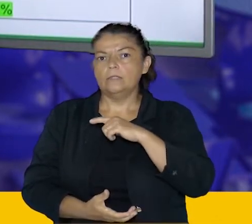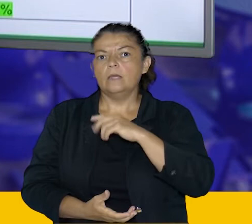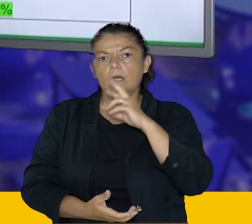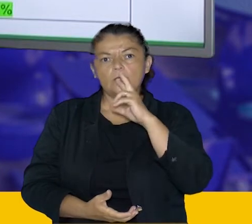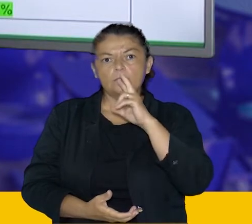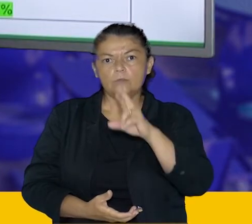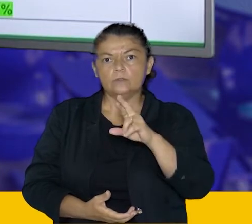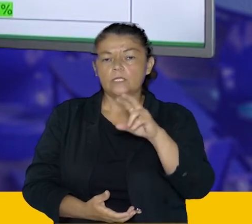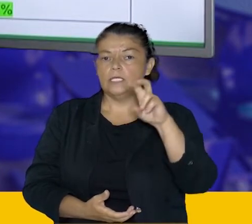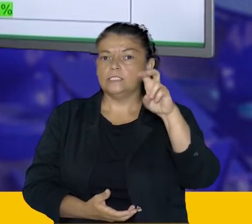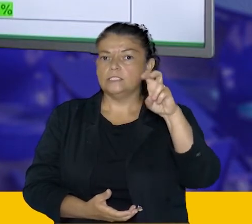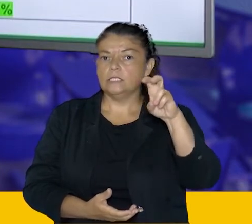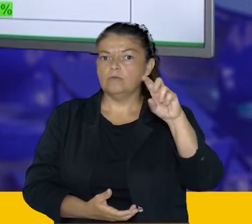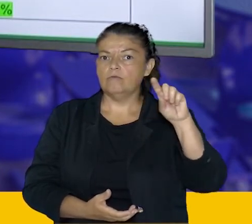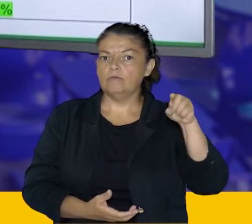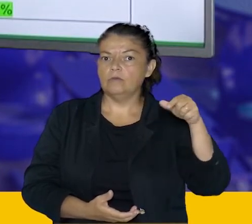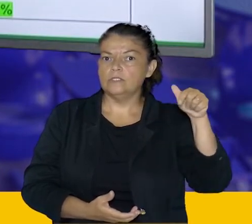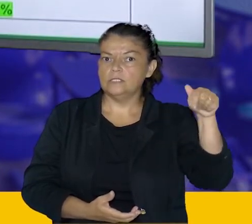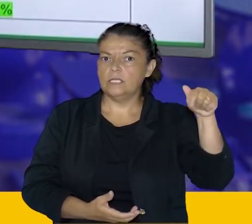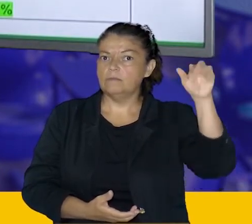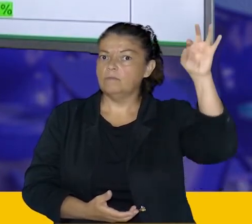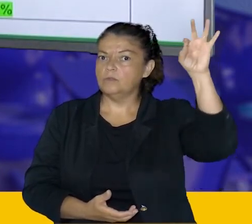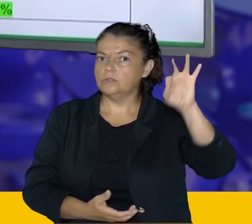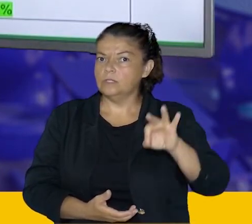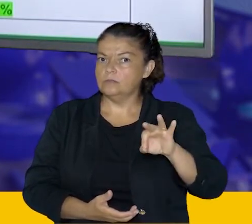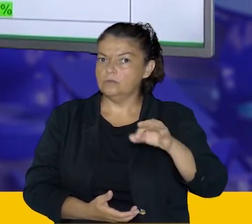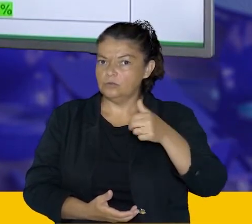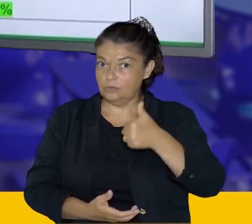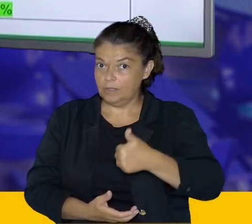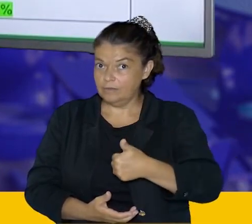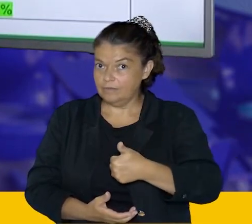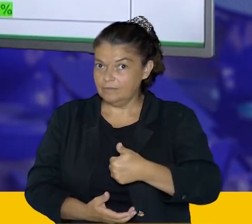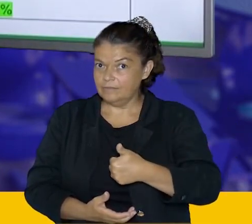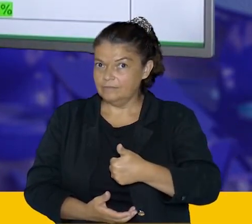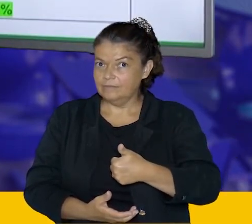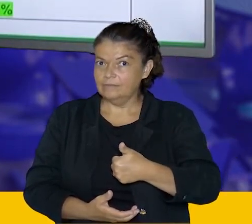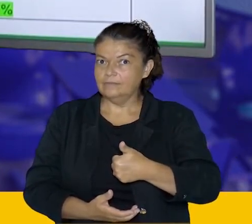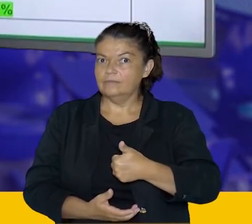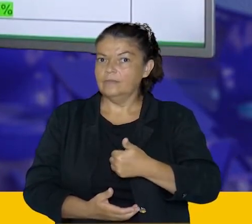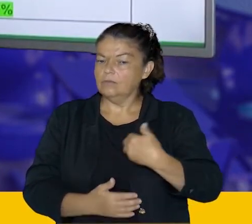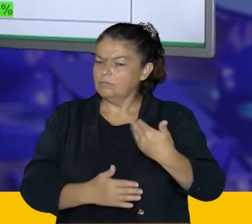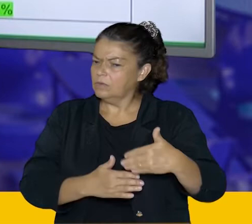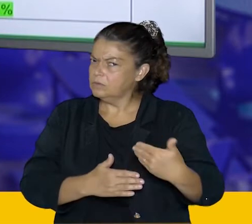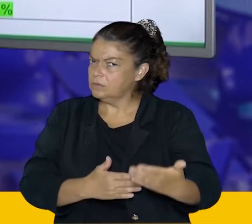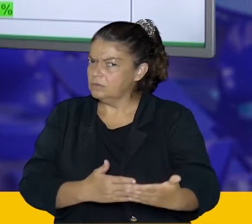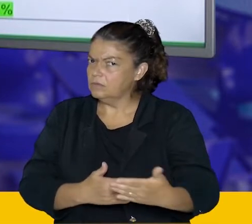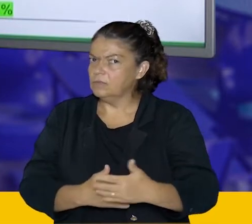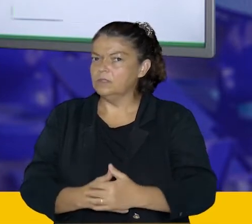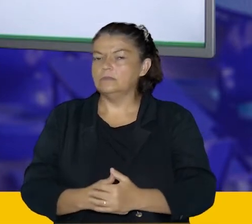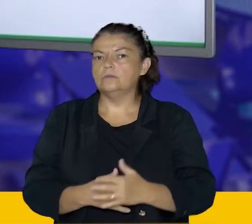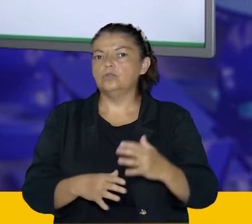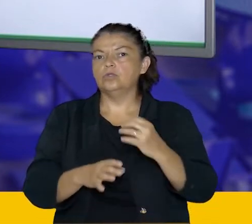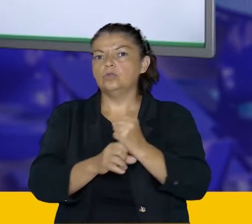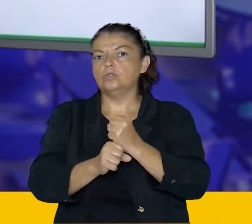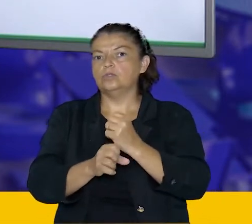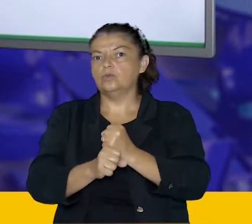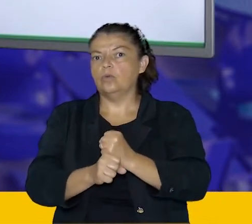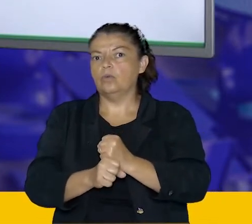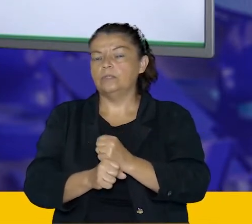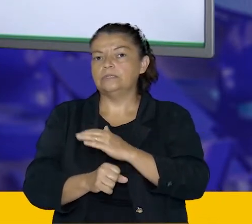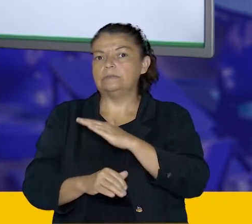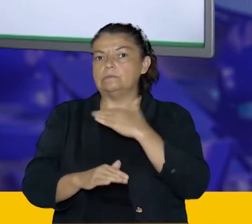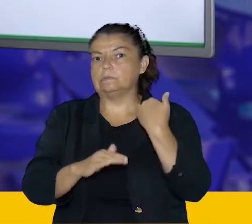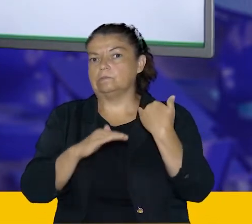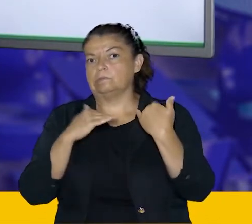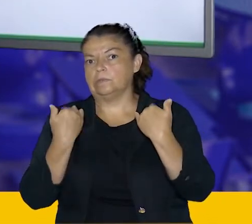final que é 5,7%. Tudo bem? Então, continuando, ó, o percentual de mortes